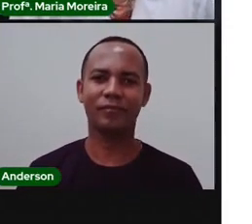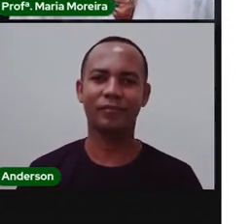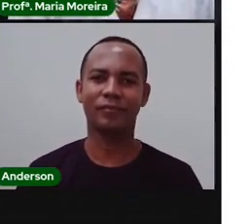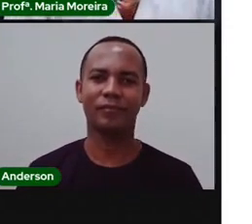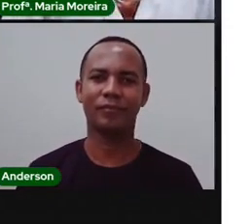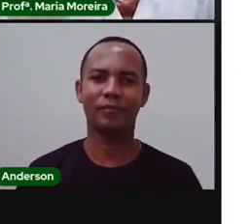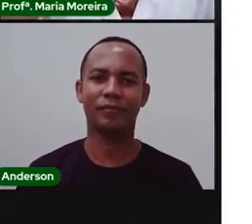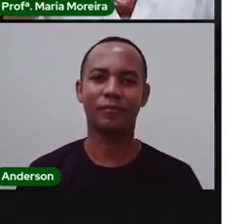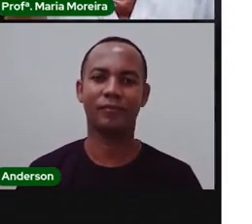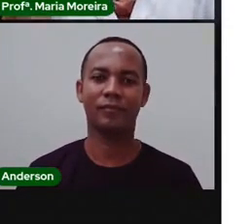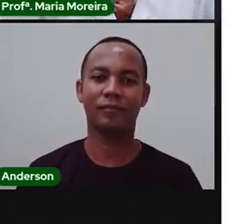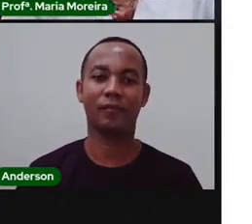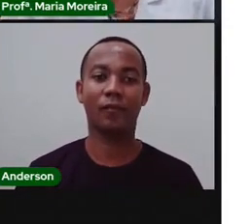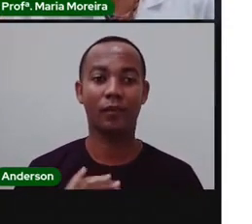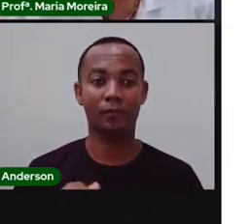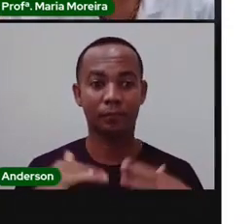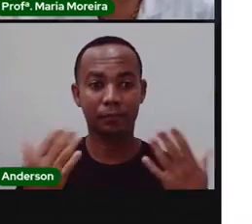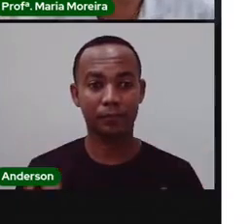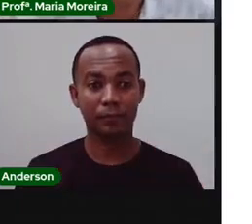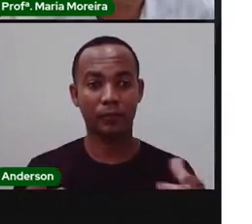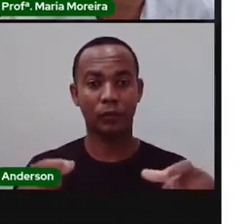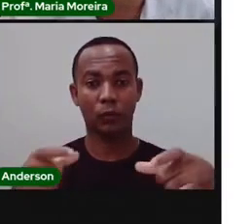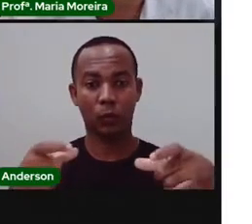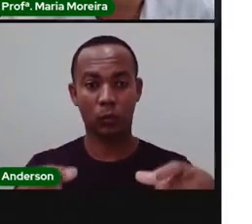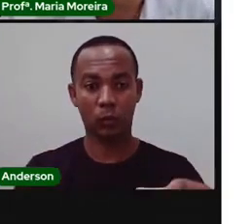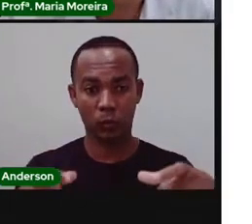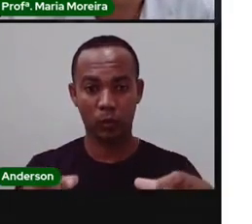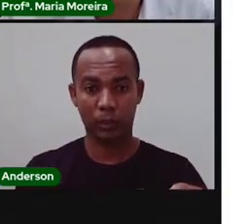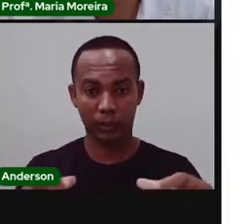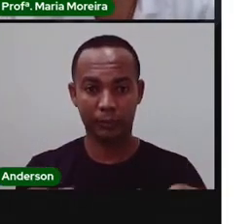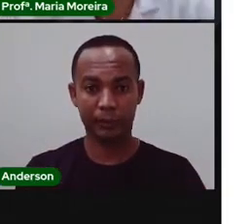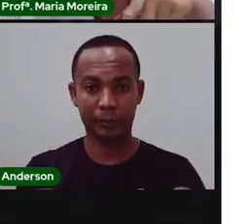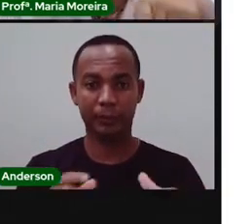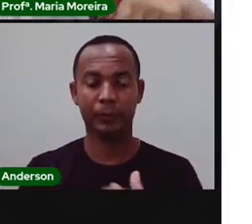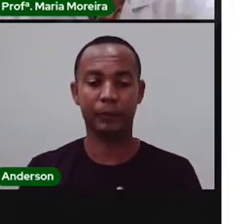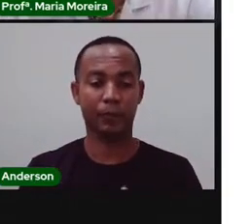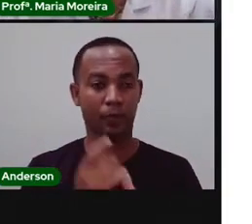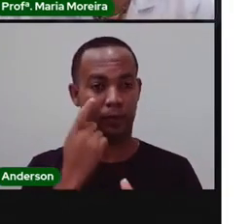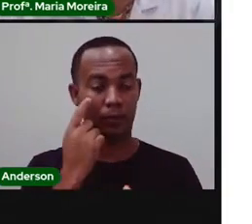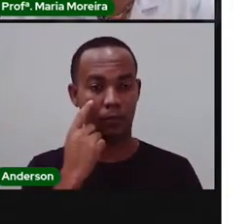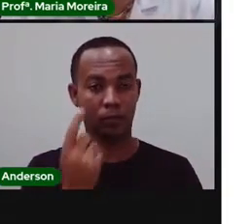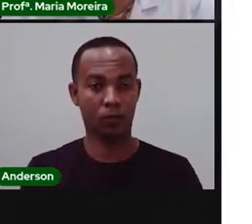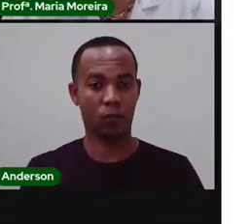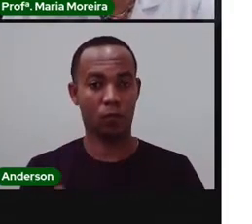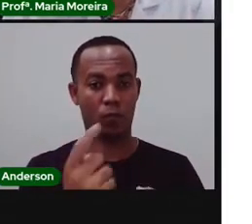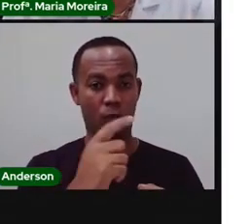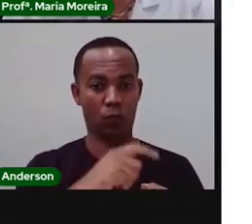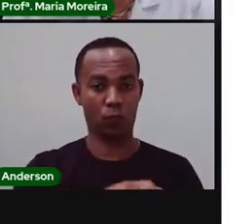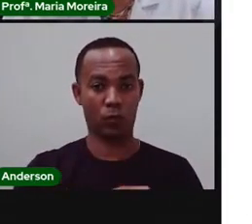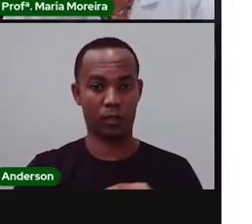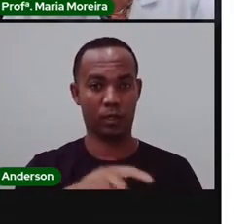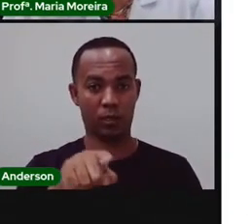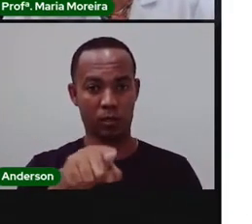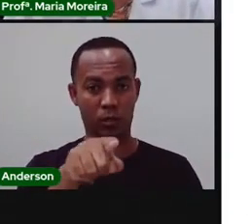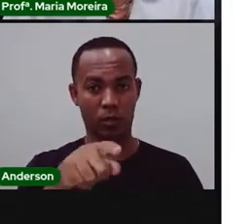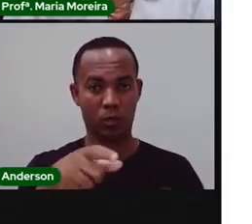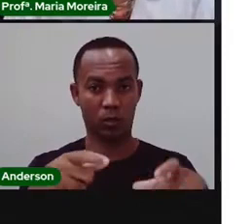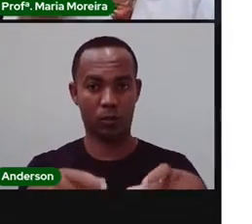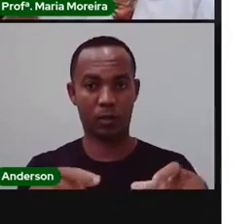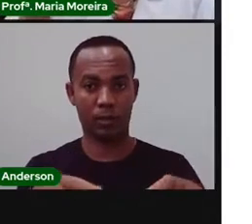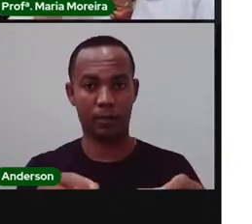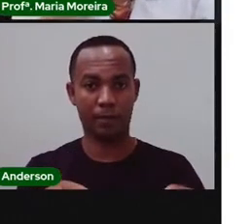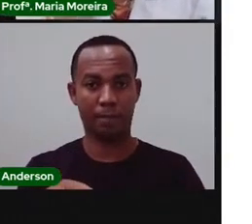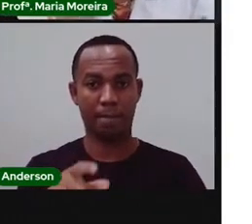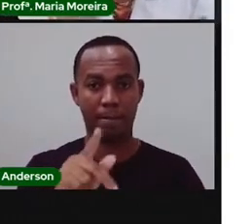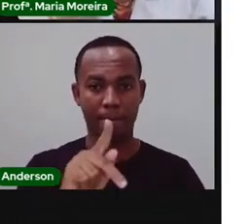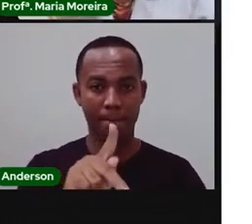Bom, o ponto, só pedindo desculpa aqui a vocês, a própria voltar para mostrar que essa foto é em pé de serra, tá? É